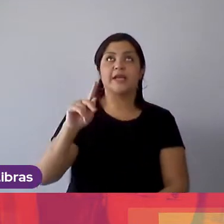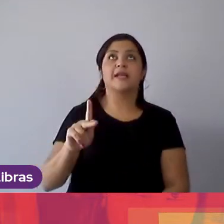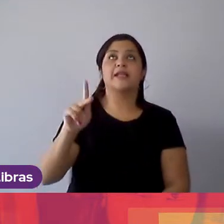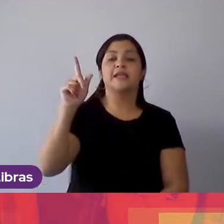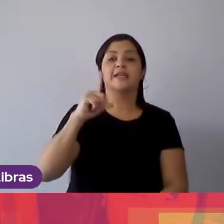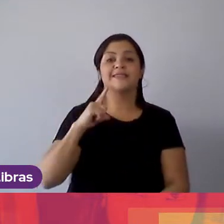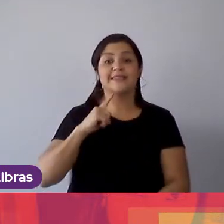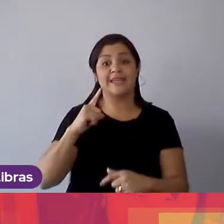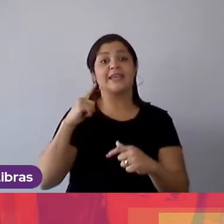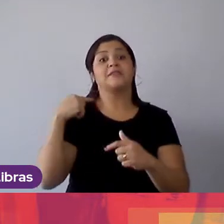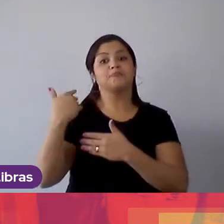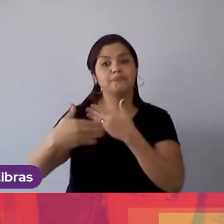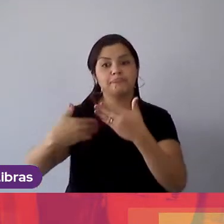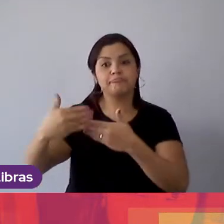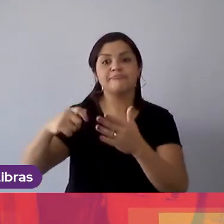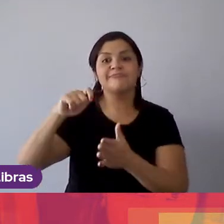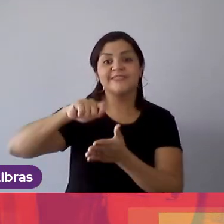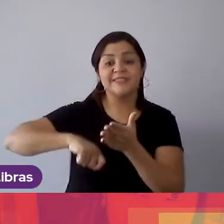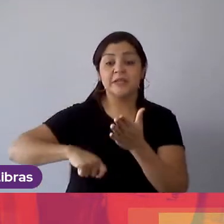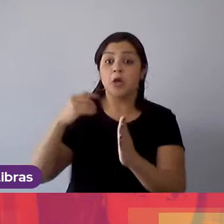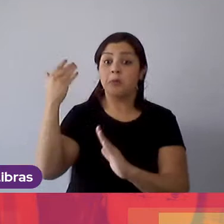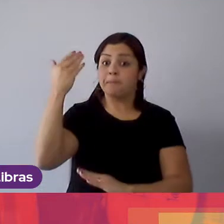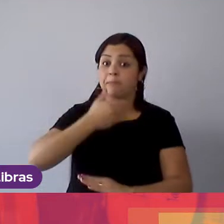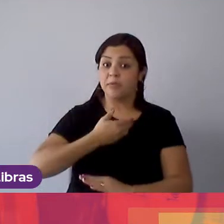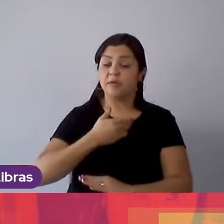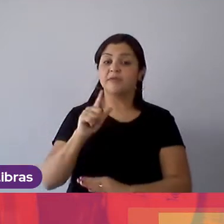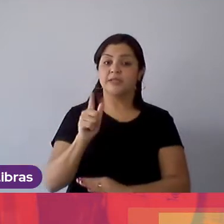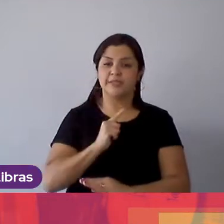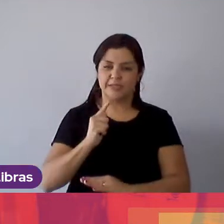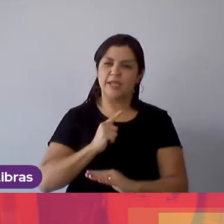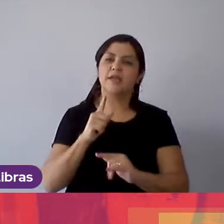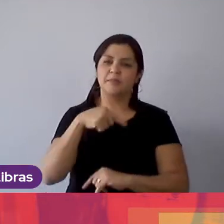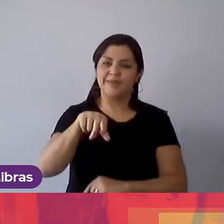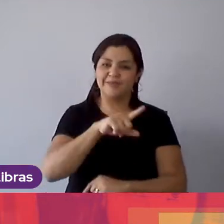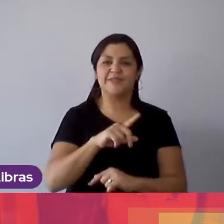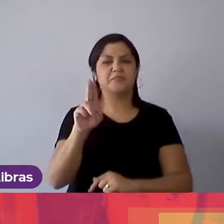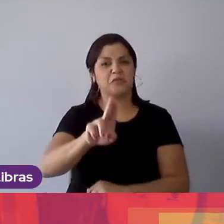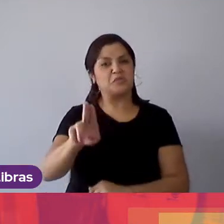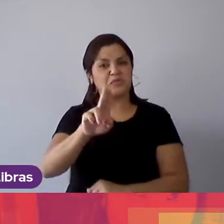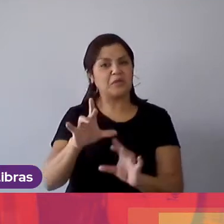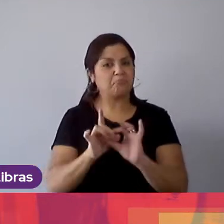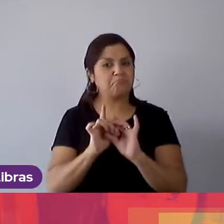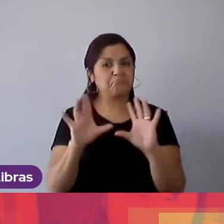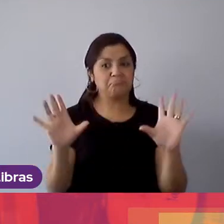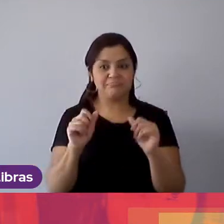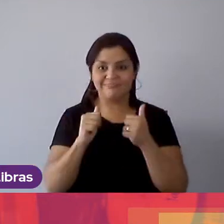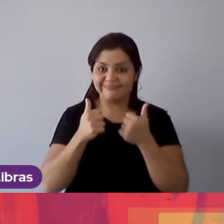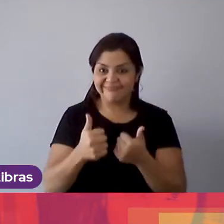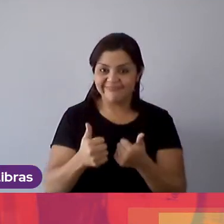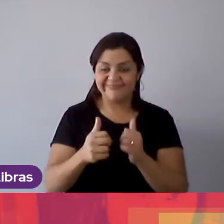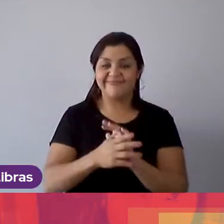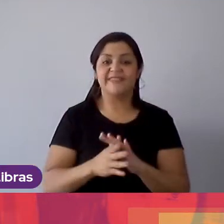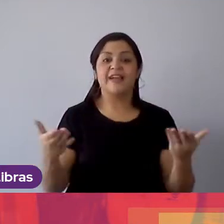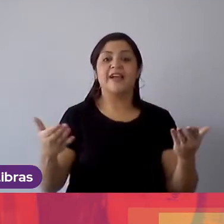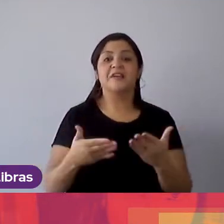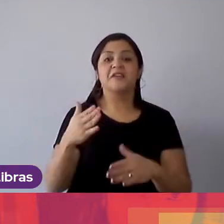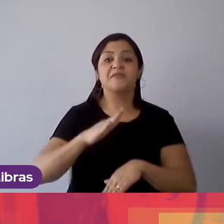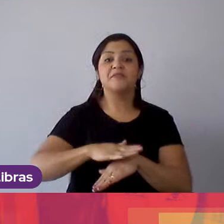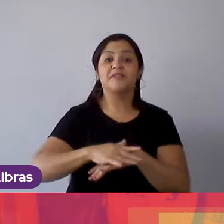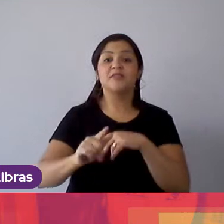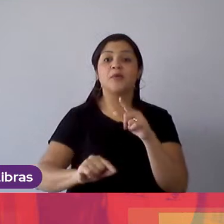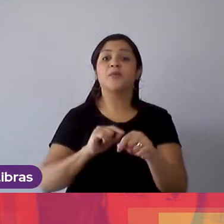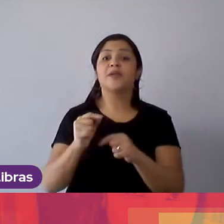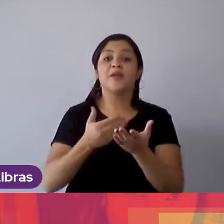plataforma, a gente vai enviar um comprovante de hora complementar que vocês podem utilizar na faculdade. Agora, vamos lá, começar